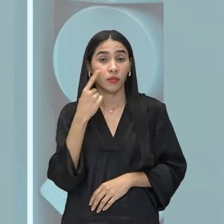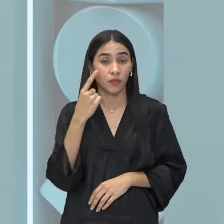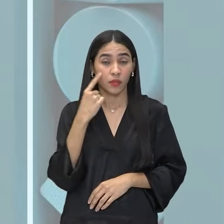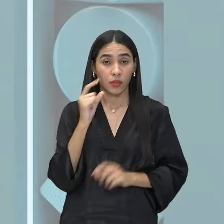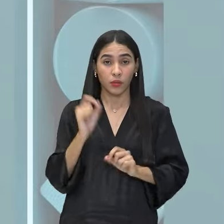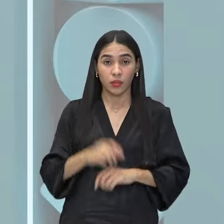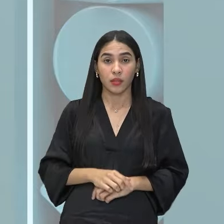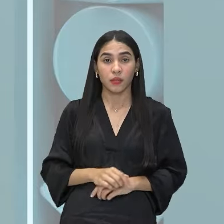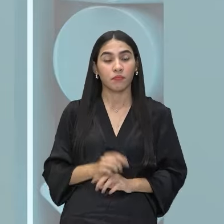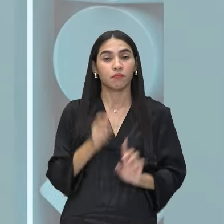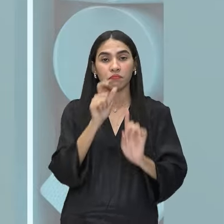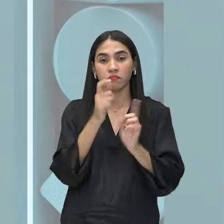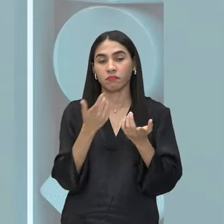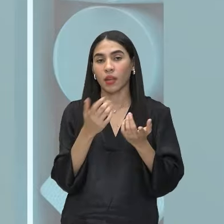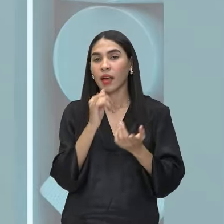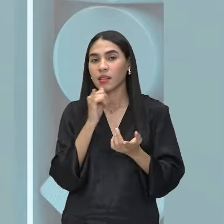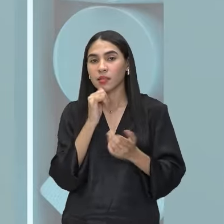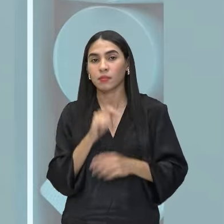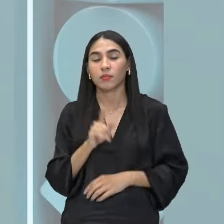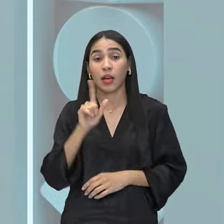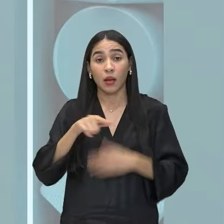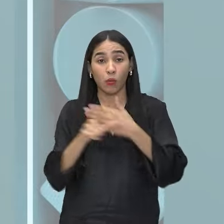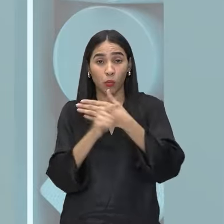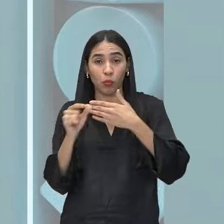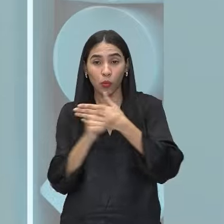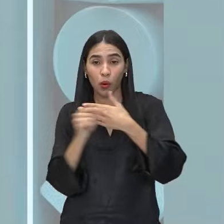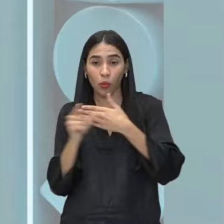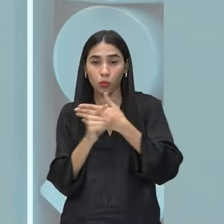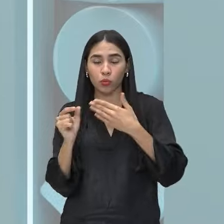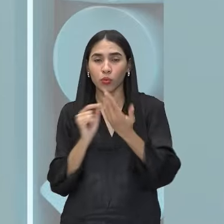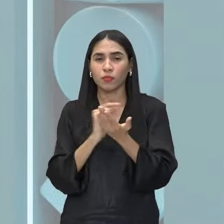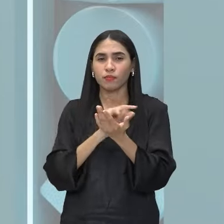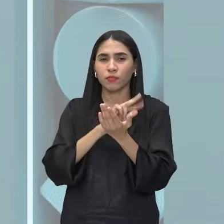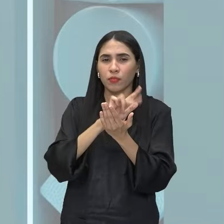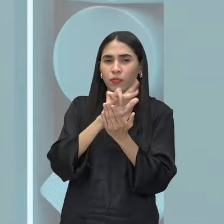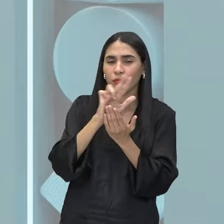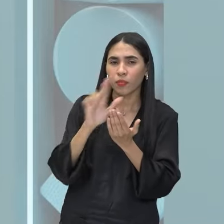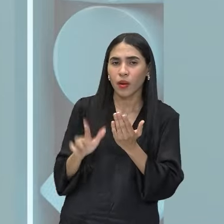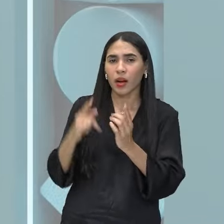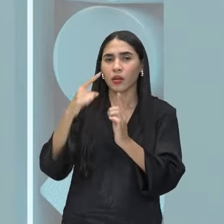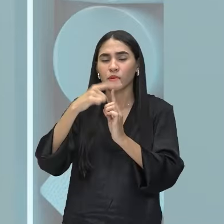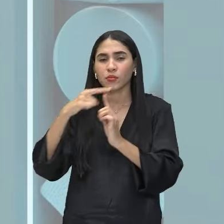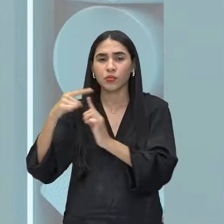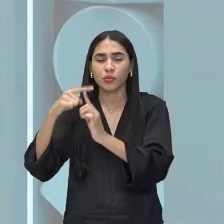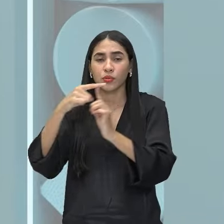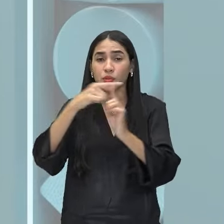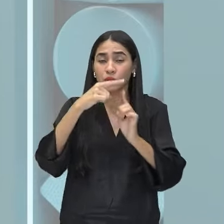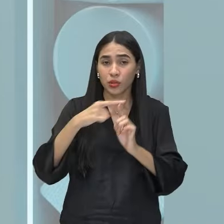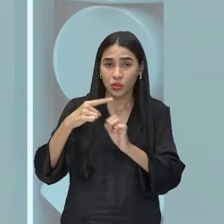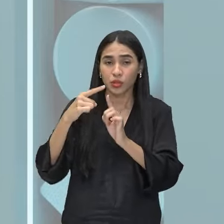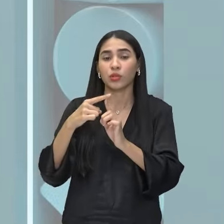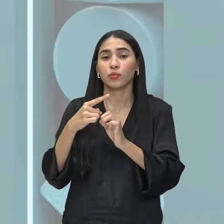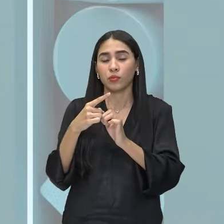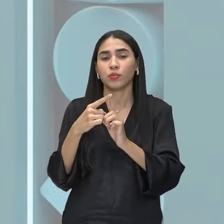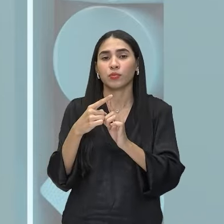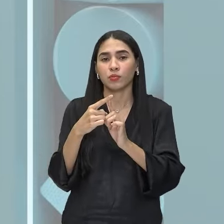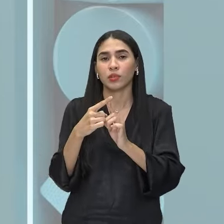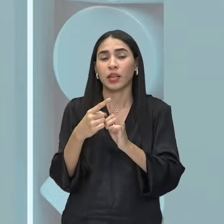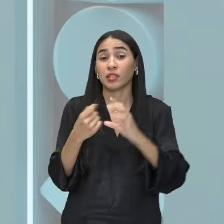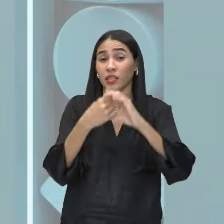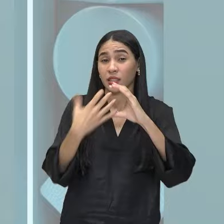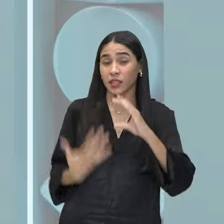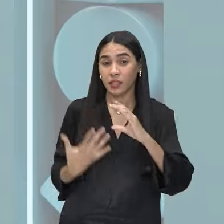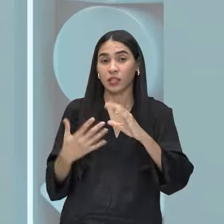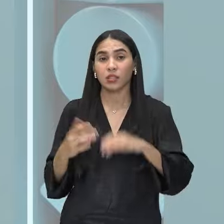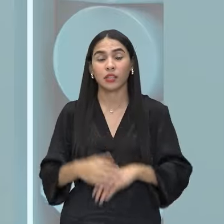é um personagem que é bastante diverso, o próprio personagem, né? E ao mesmo tempo, nesse processo